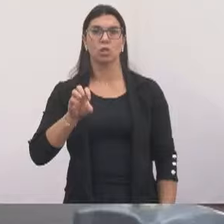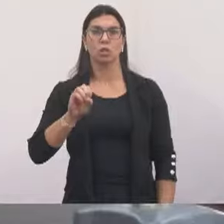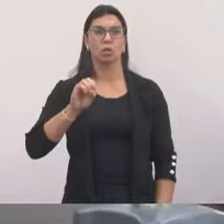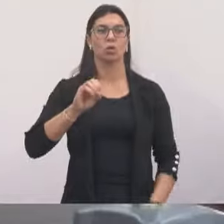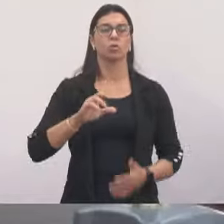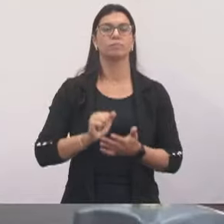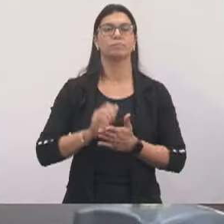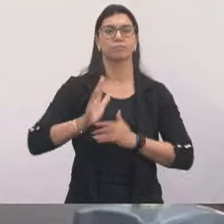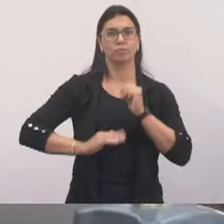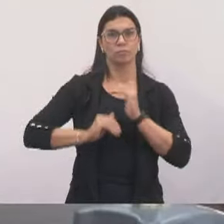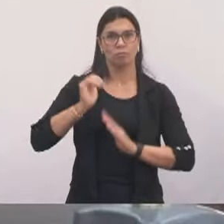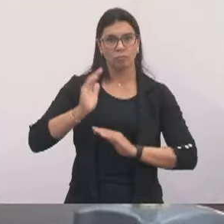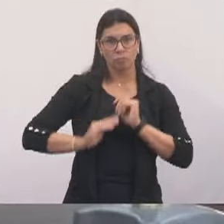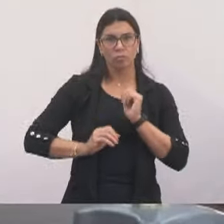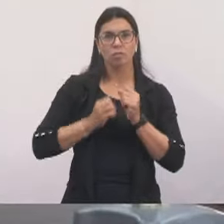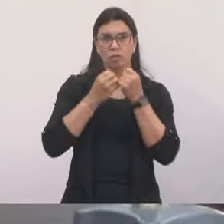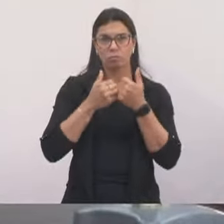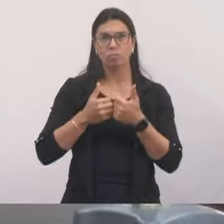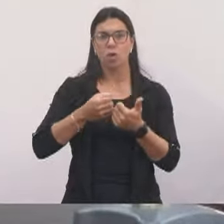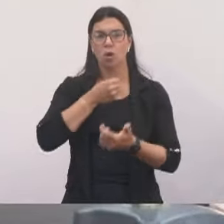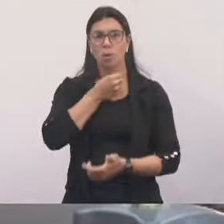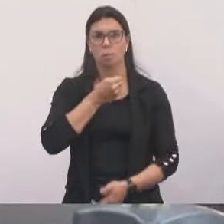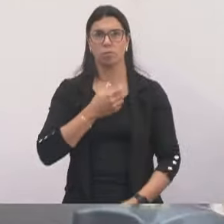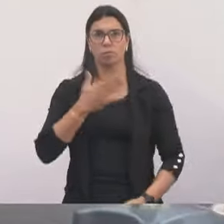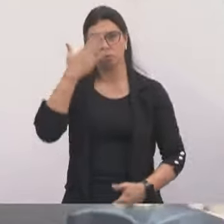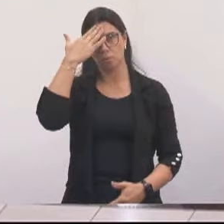profissionalismo do Diário de Jacareí. Muito obrigado.